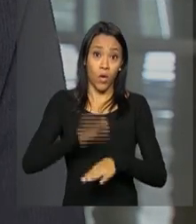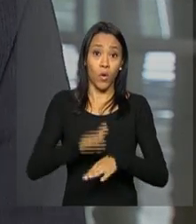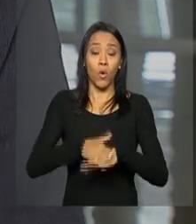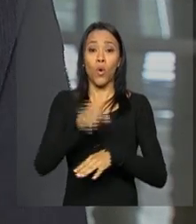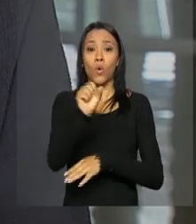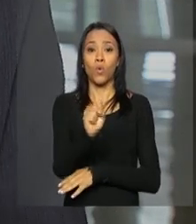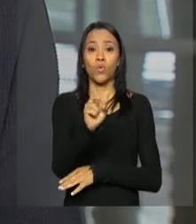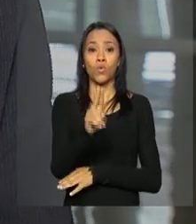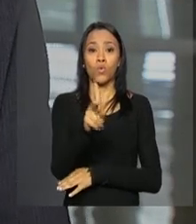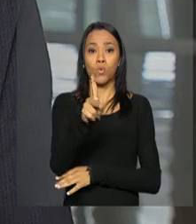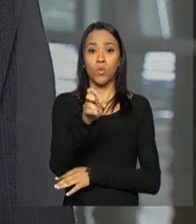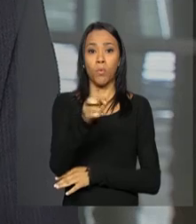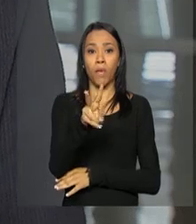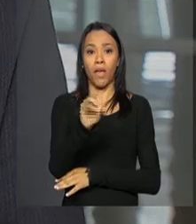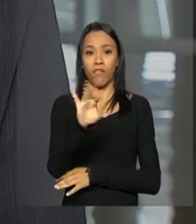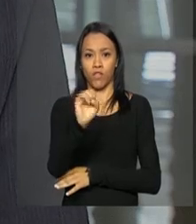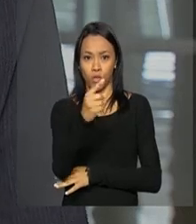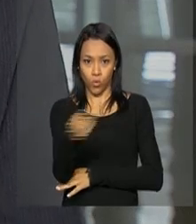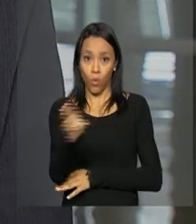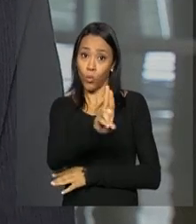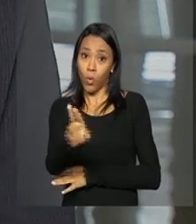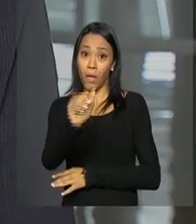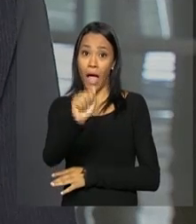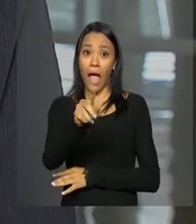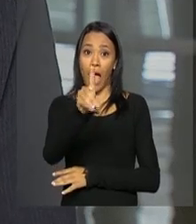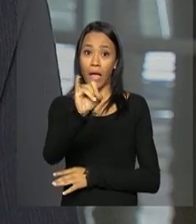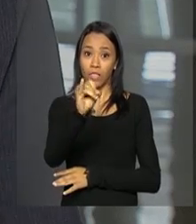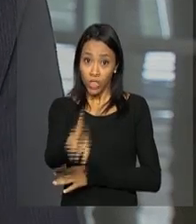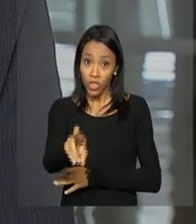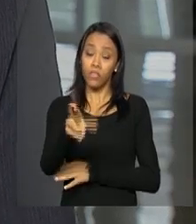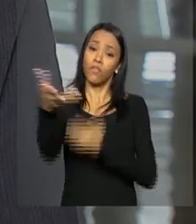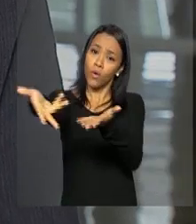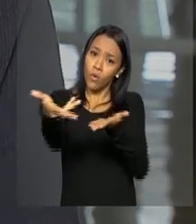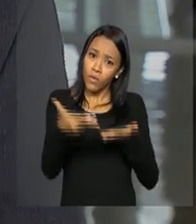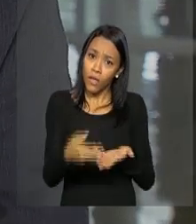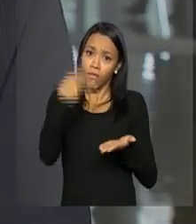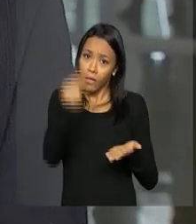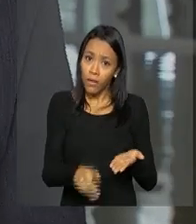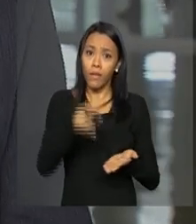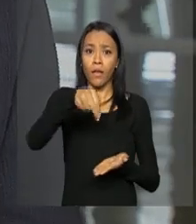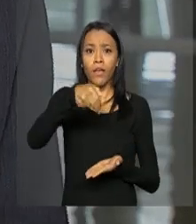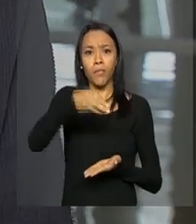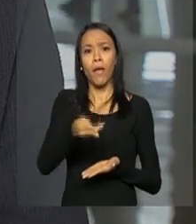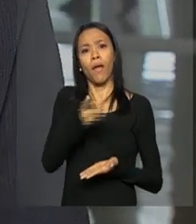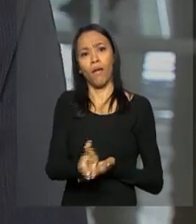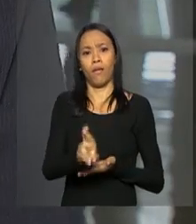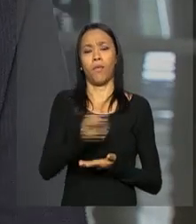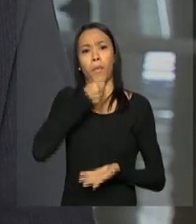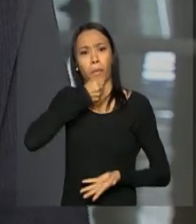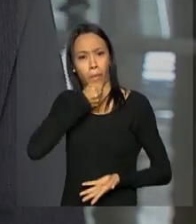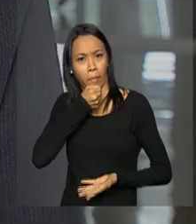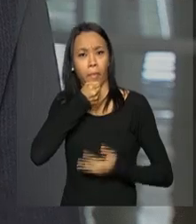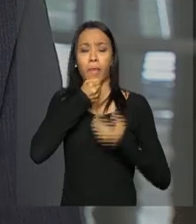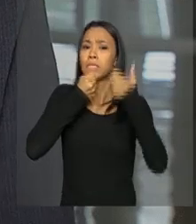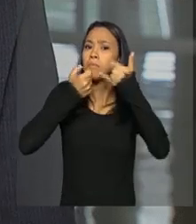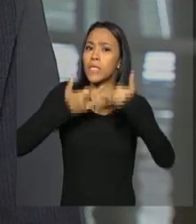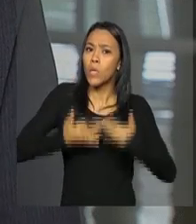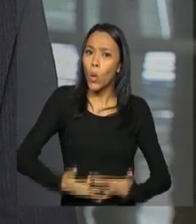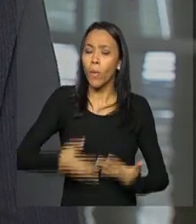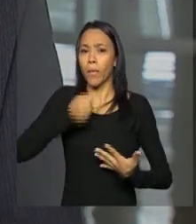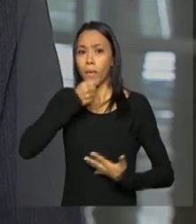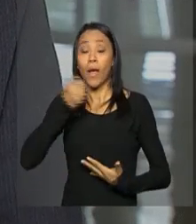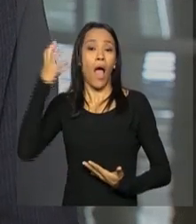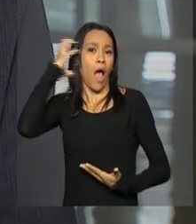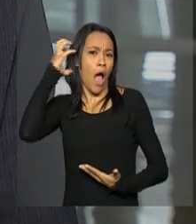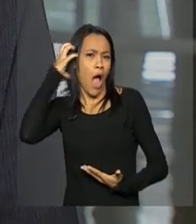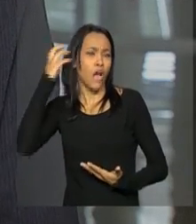Renda da Receita Federal, Joaquim Adir, foi convidado do programa Brasil em Pauta, aqui da TVNBR. Ele falou com repórteres